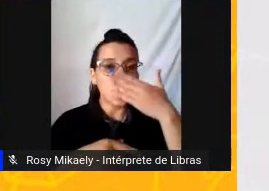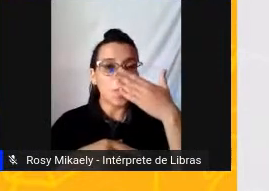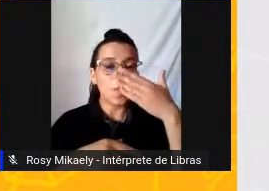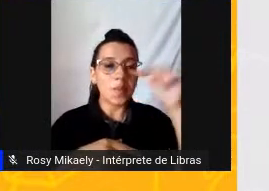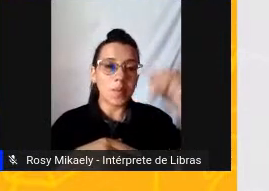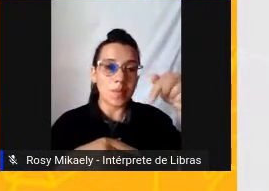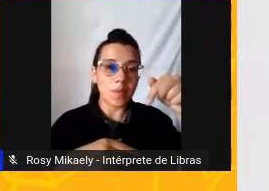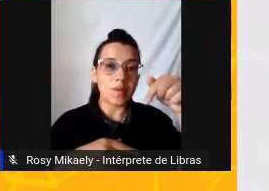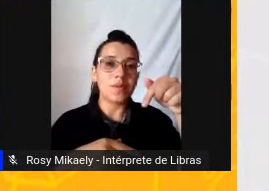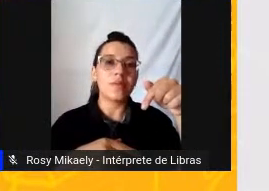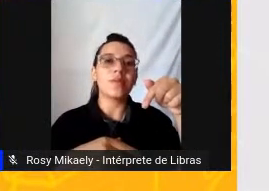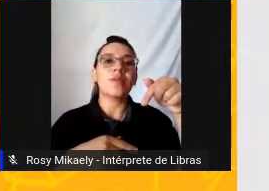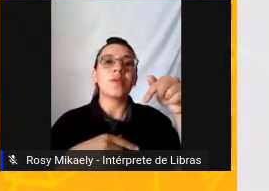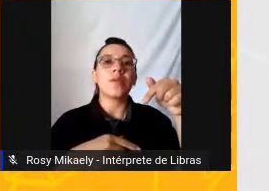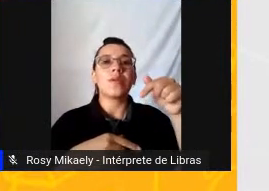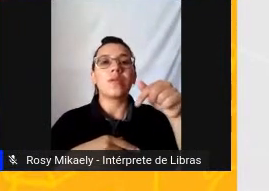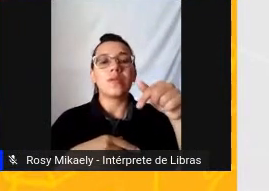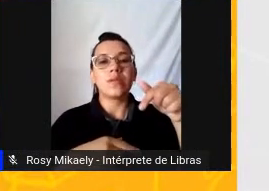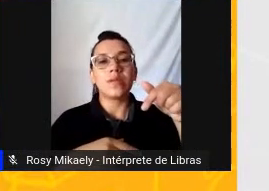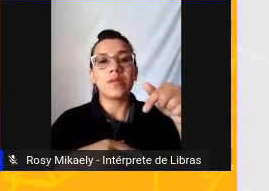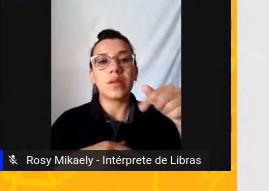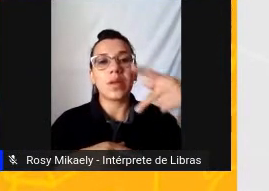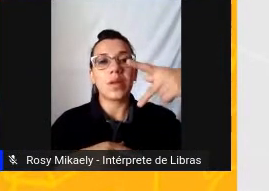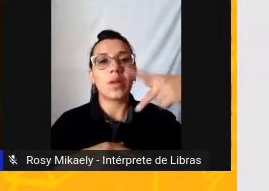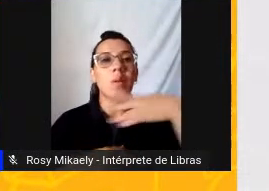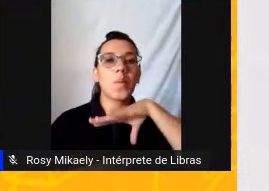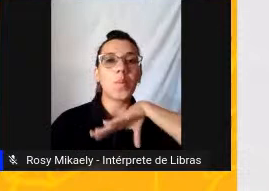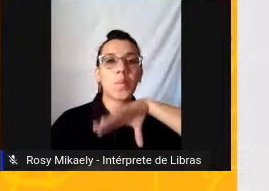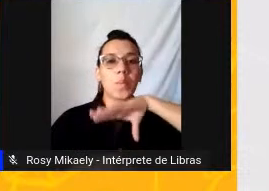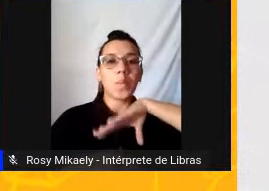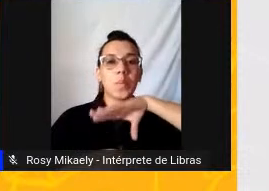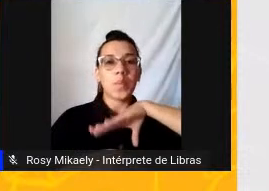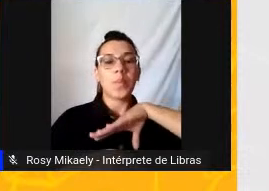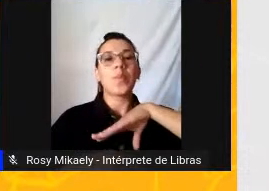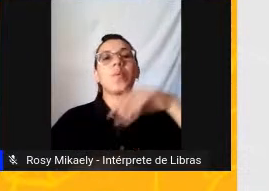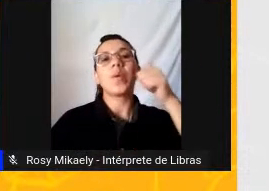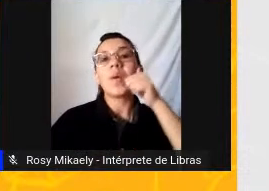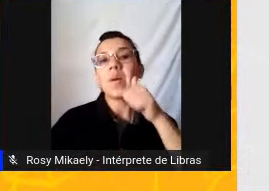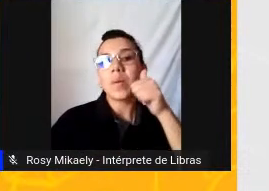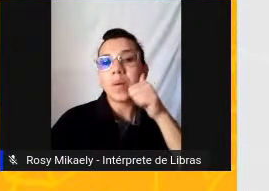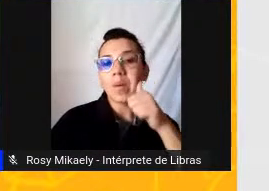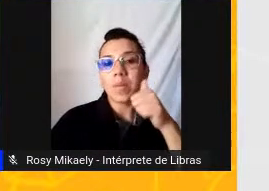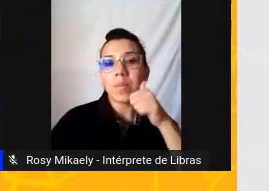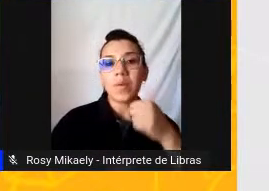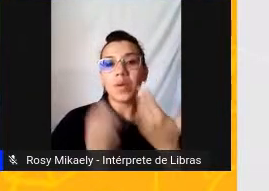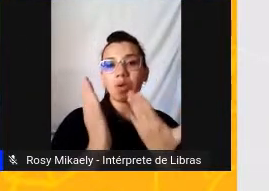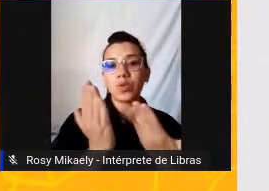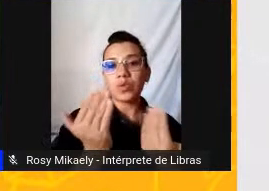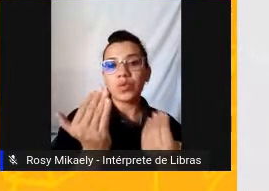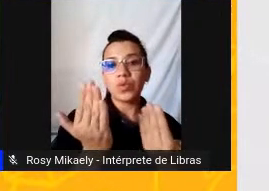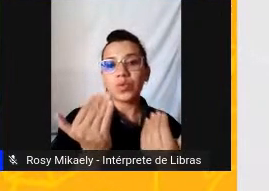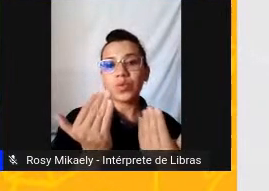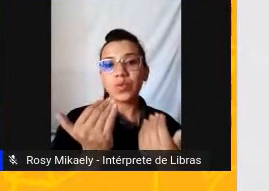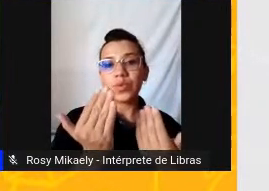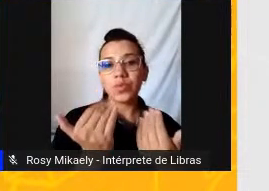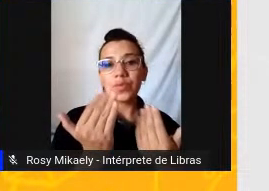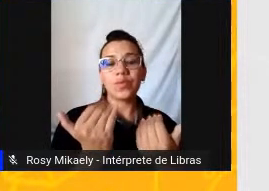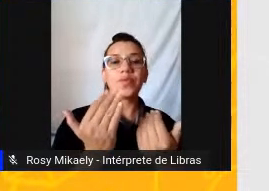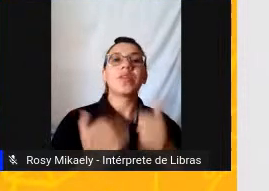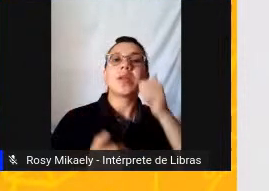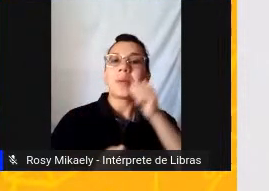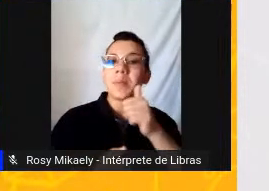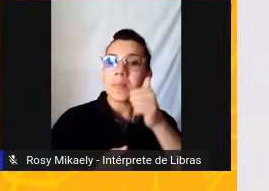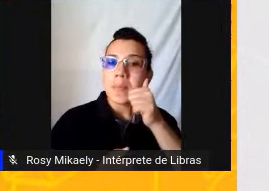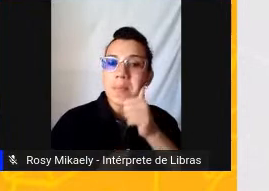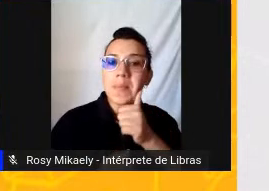Então terei de escrever A mulher nova do café A jovem do café A menina do café